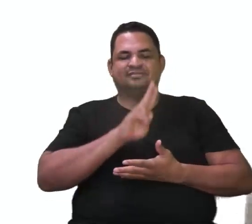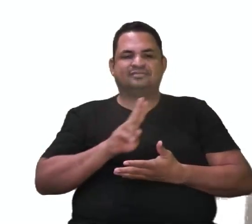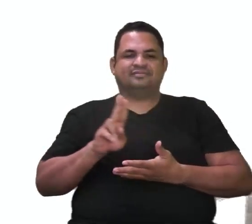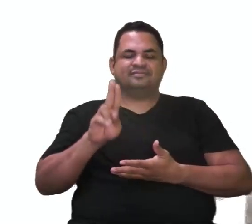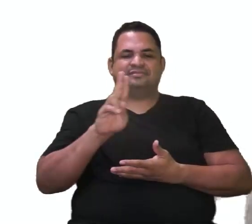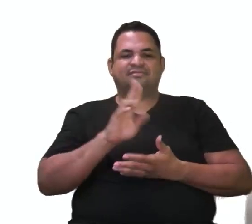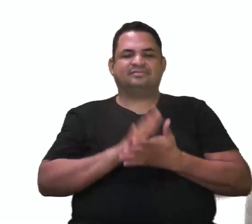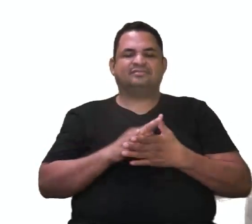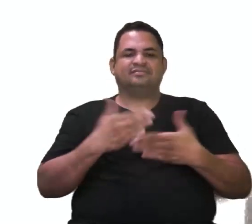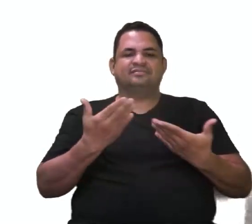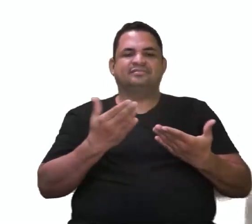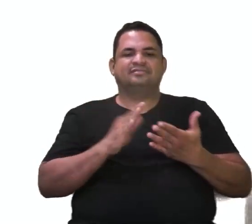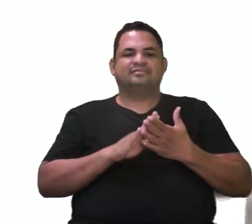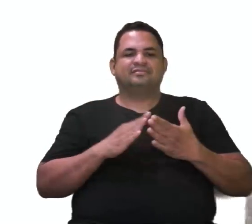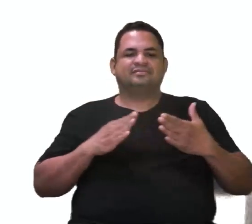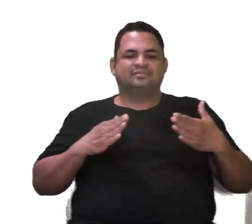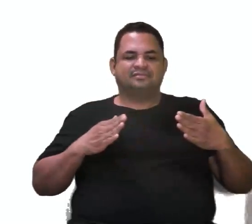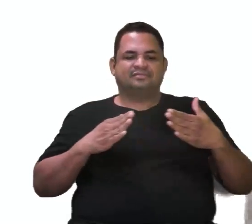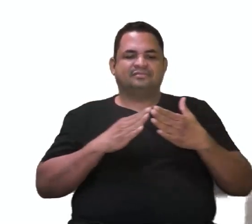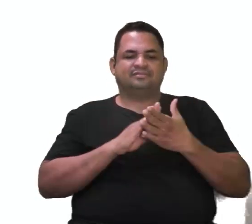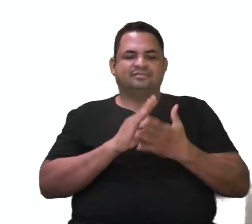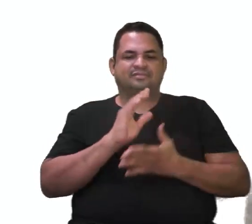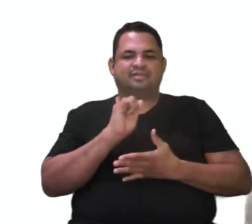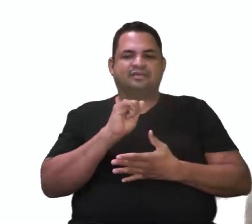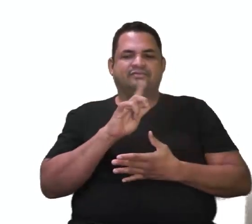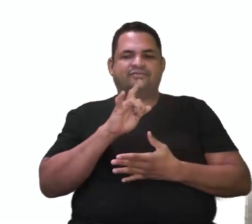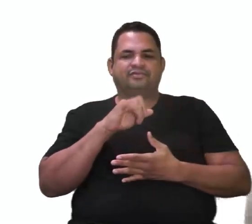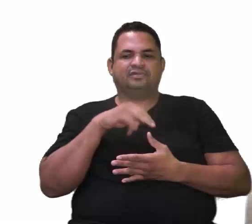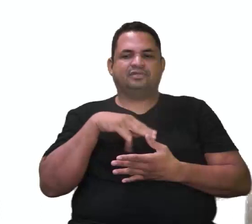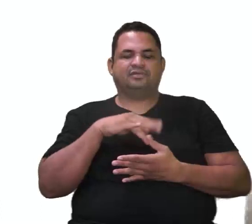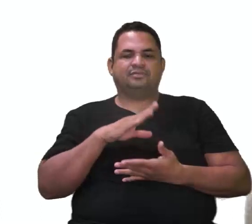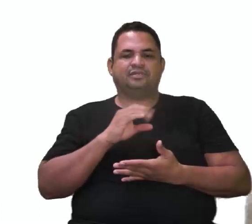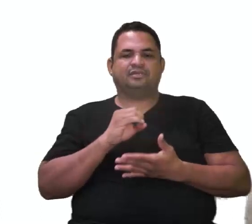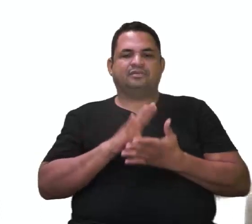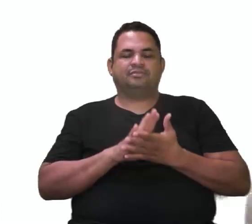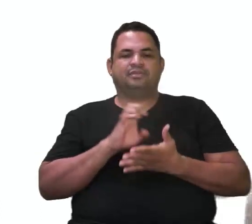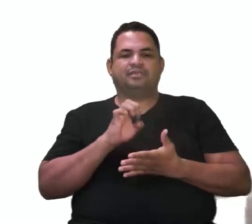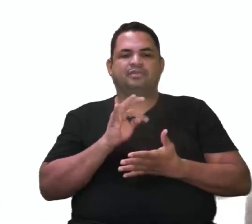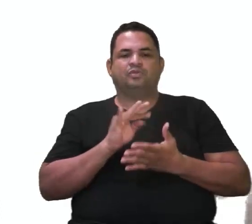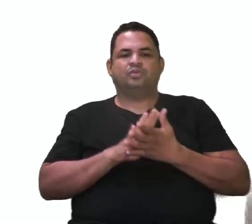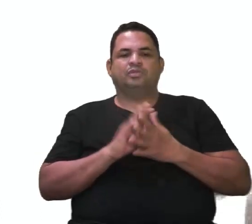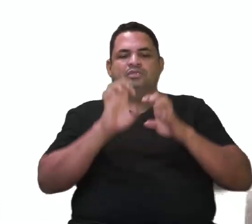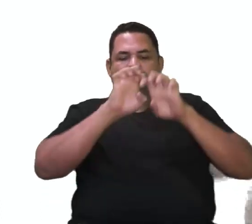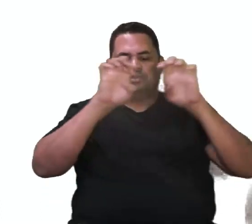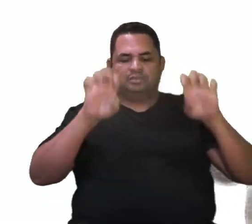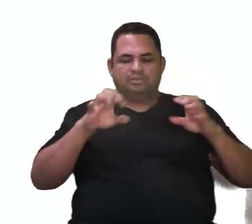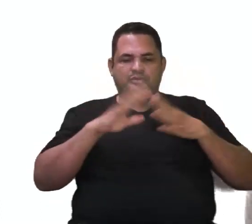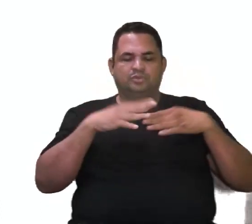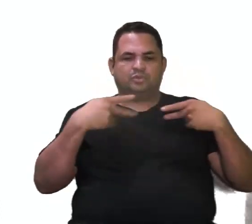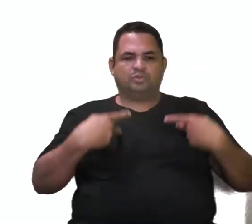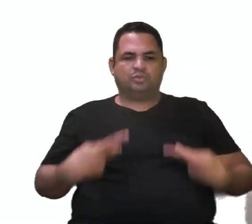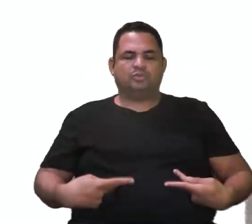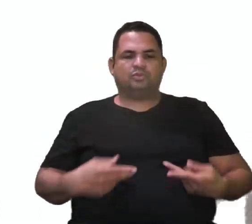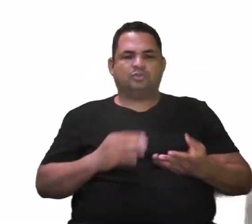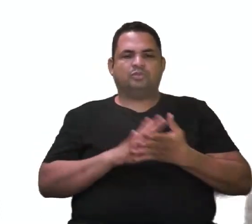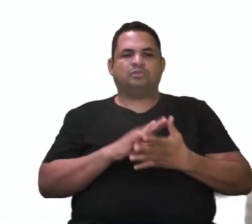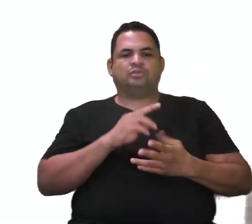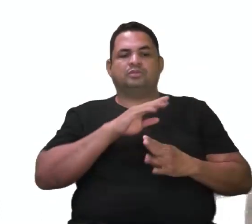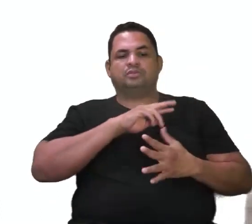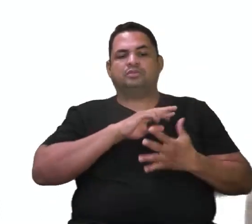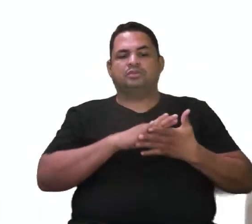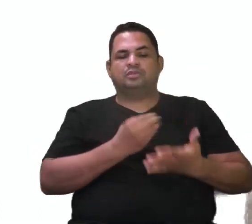termo que eu gosto de usar. Afunilamento. As estruturas corporais desses organismos, que são